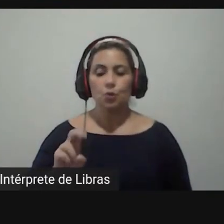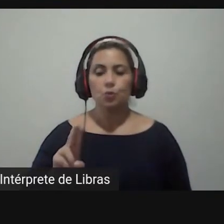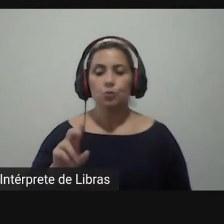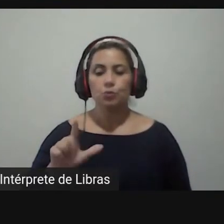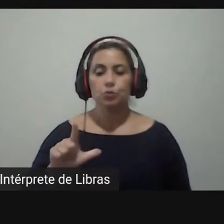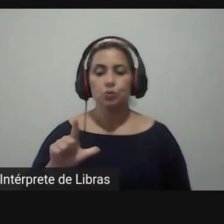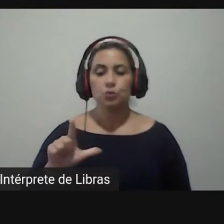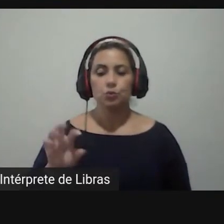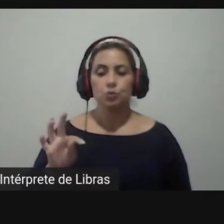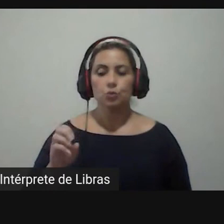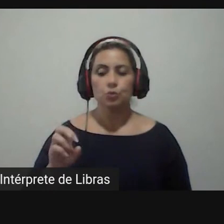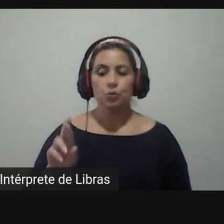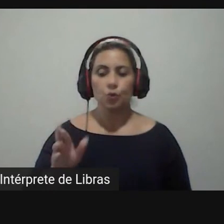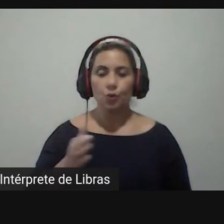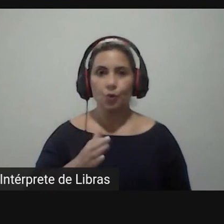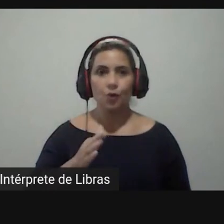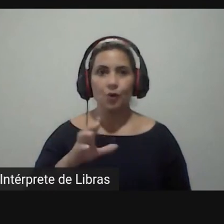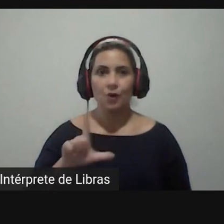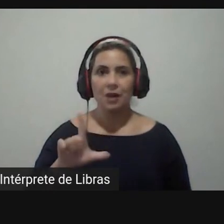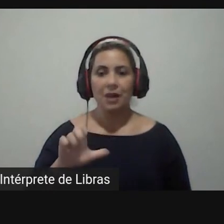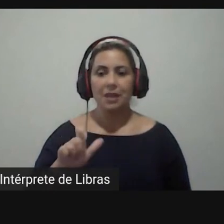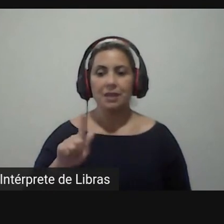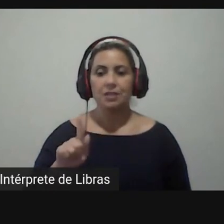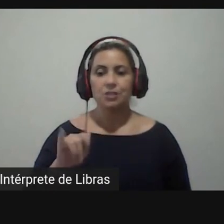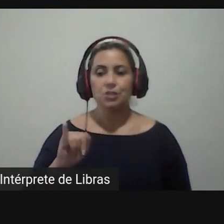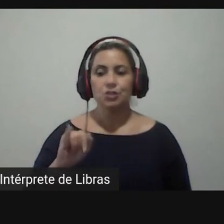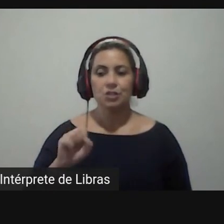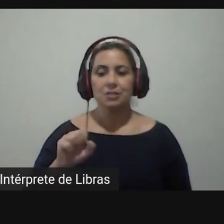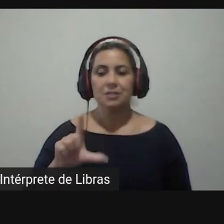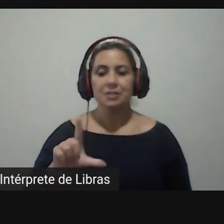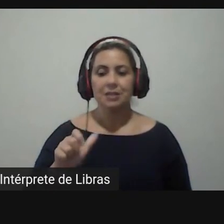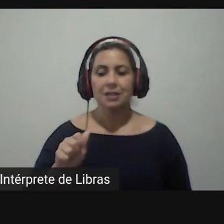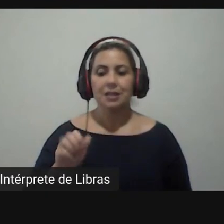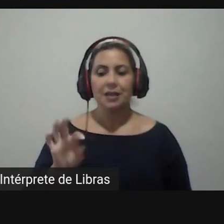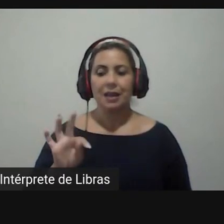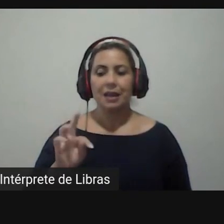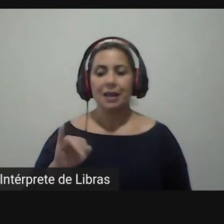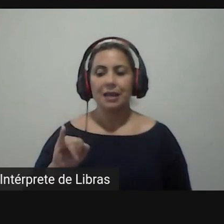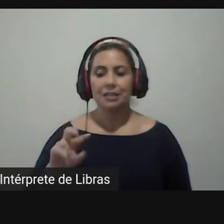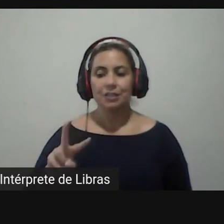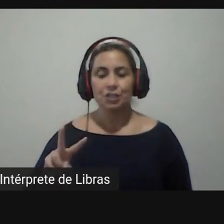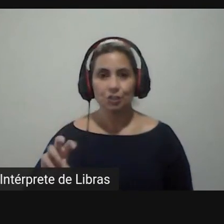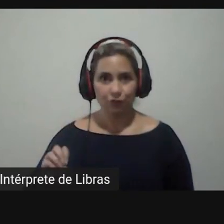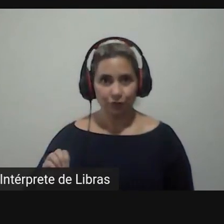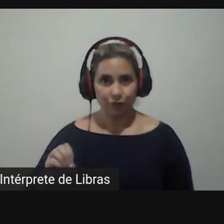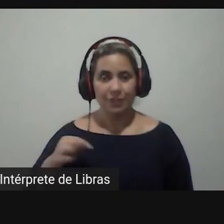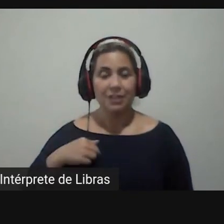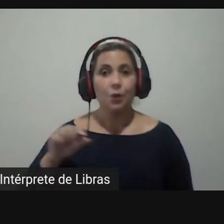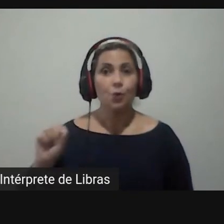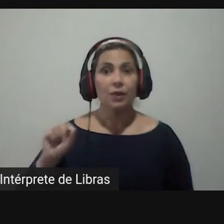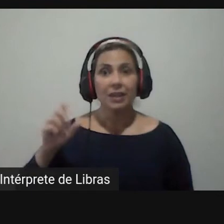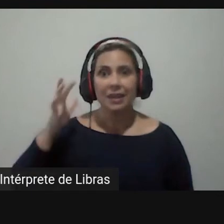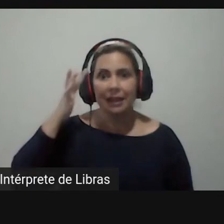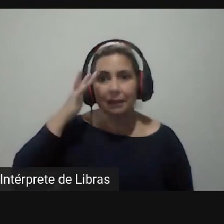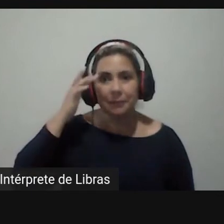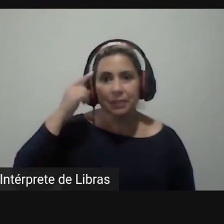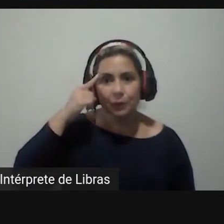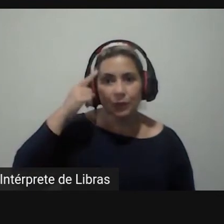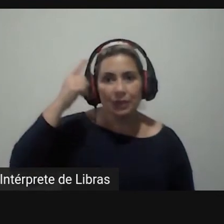acontece chega às vezes grupos de pressão e eles tem a ideia o problema eles trazem o problema e é justamente no diálogo